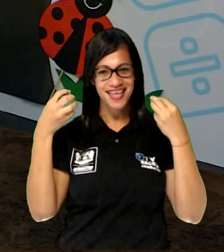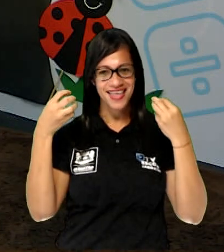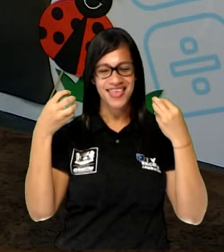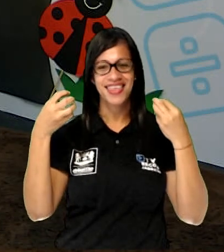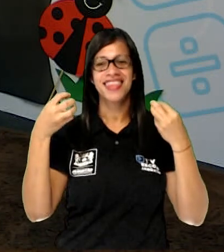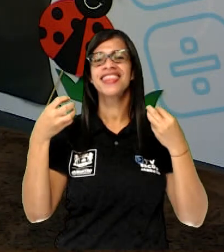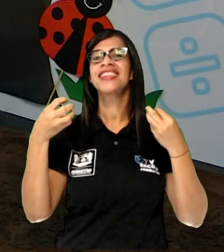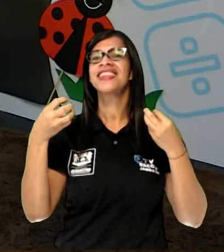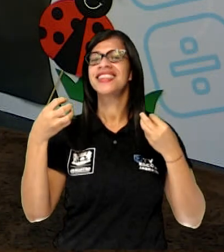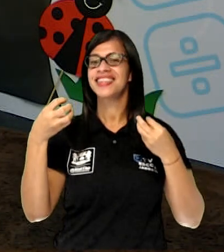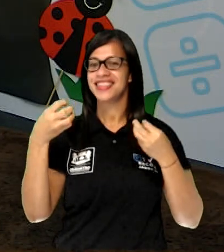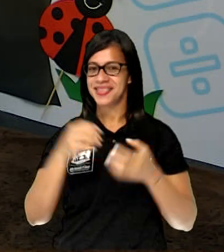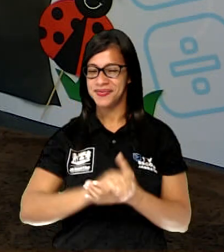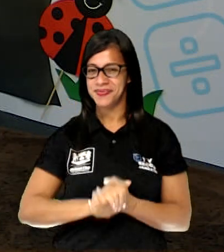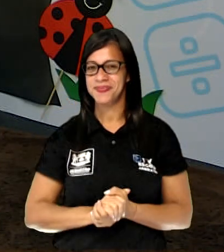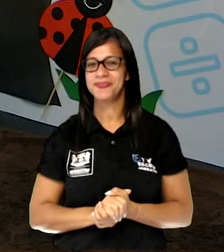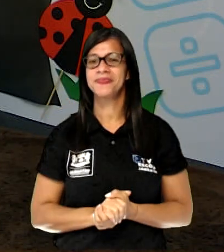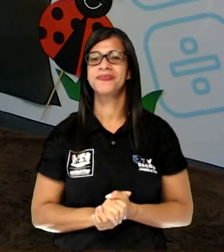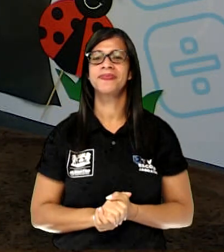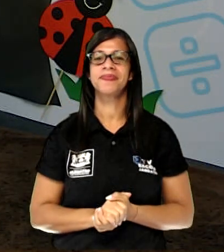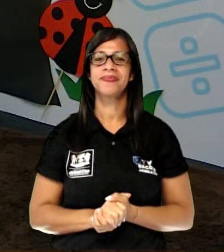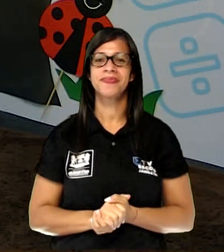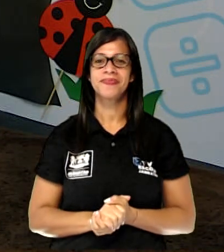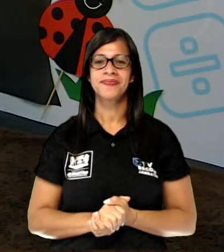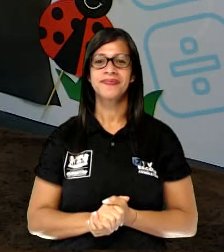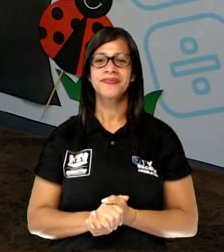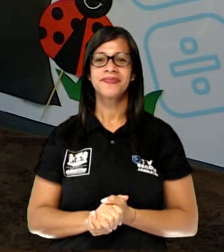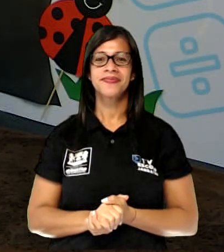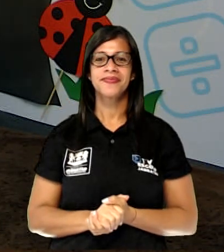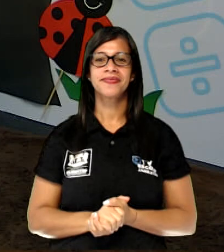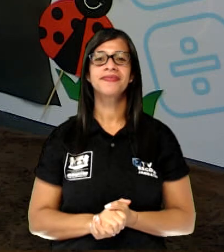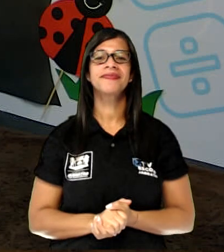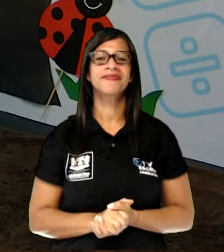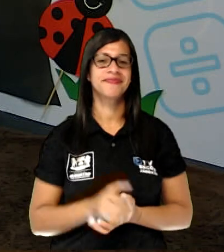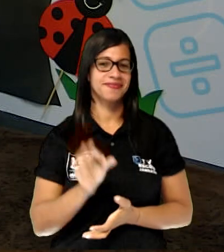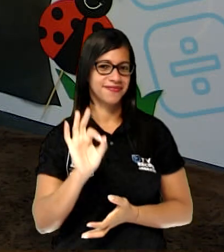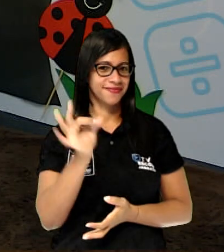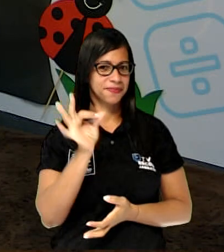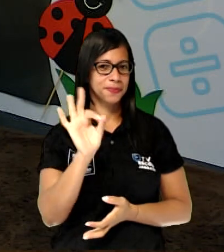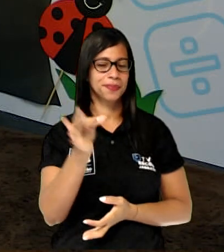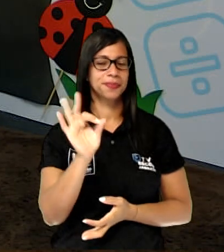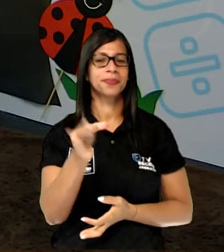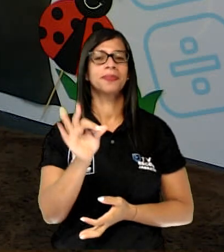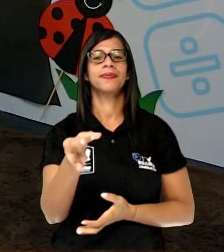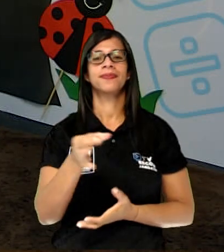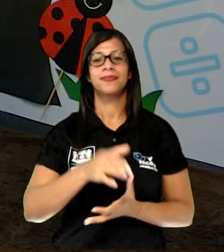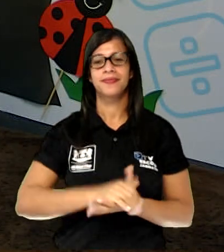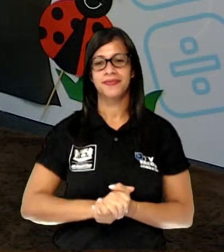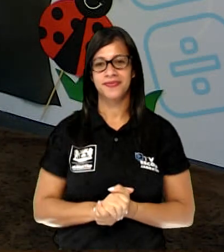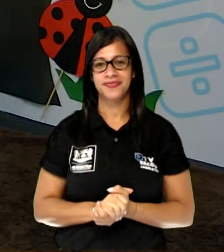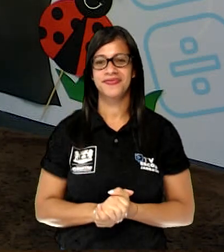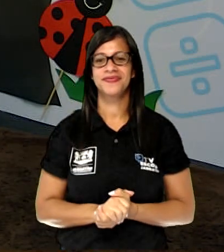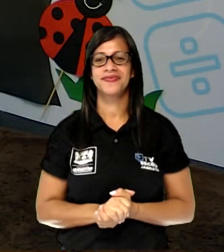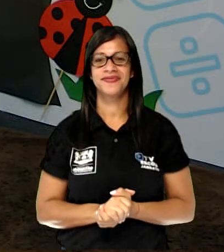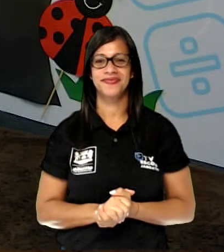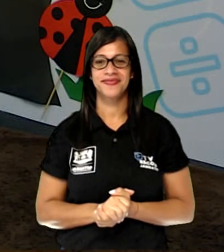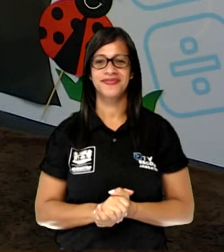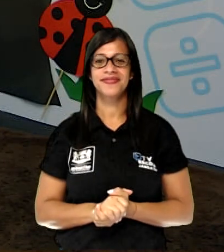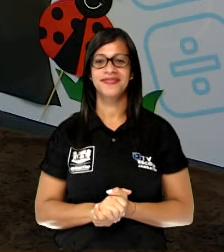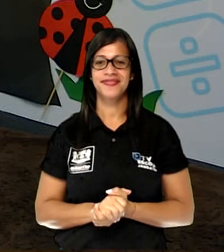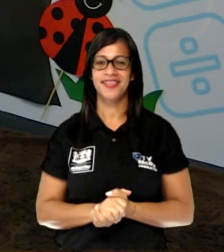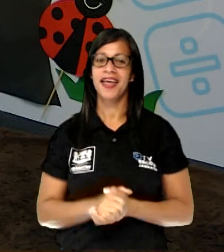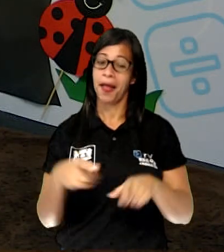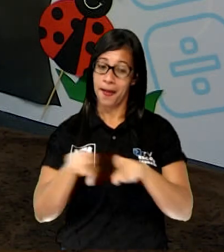vou até me transformar no, no ratinho. Ah, ele também